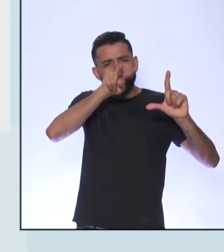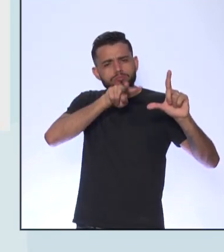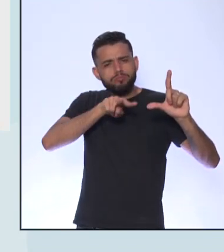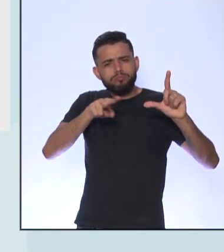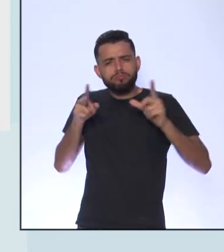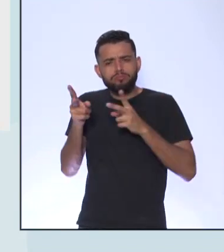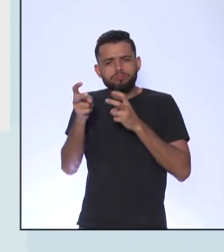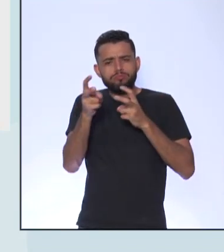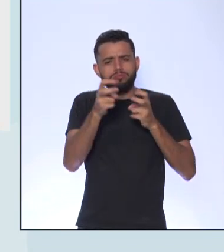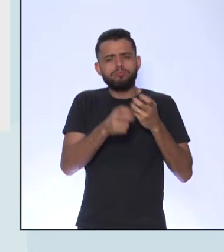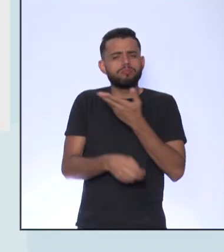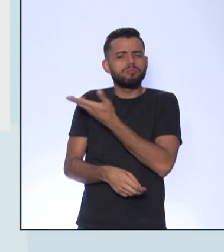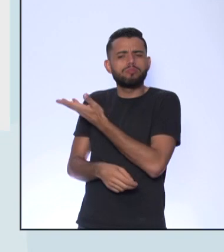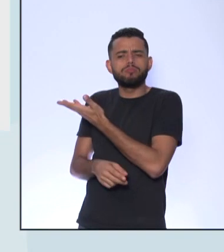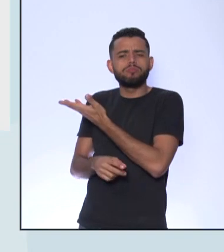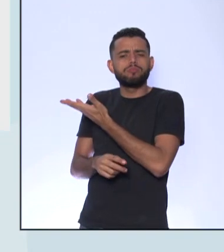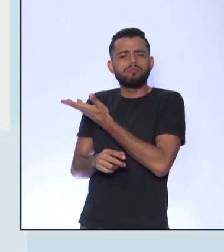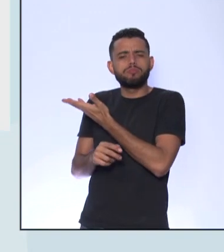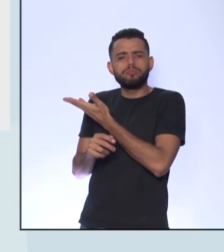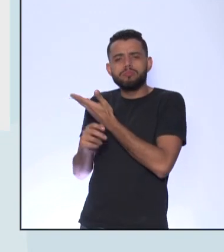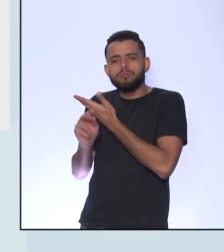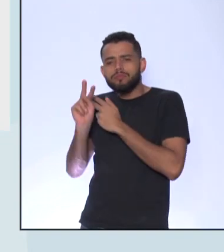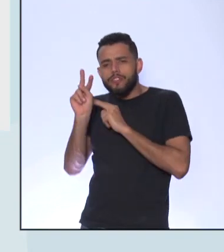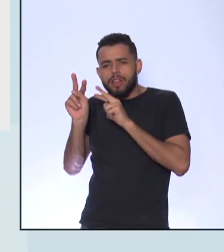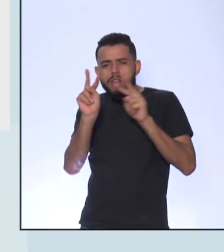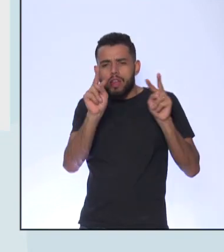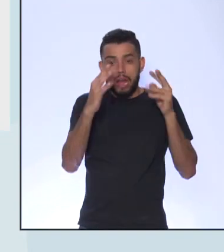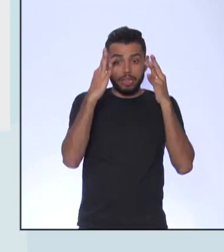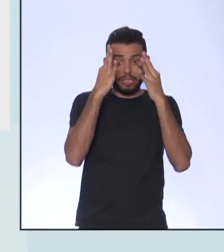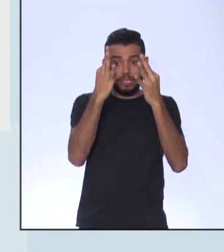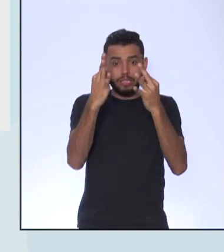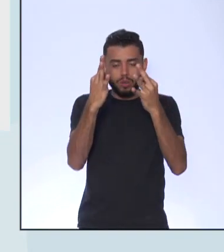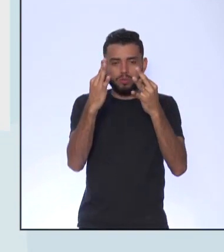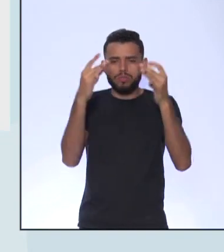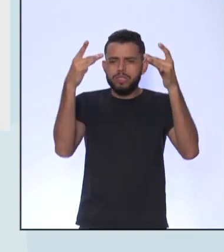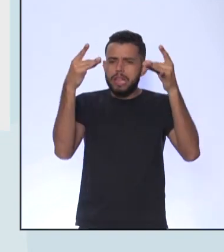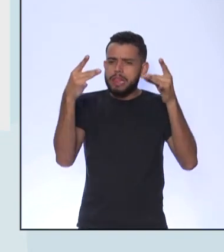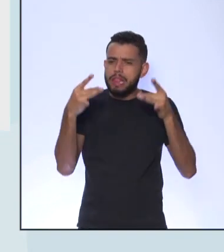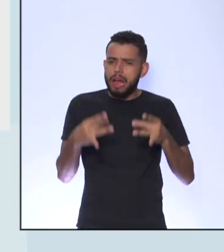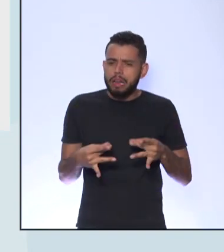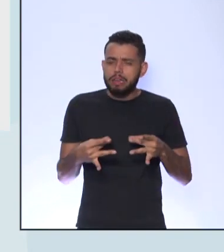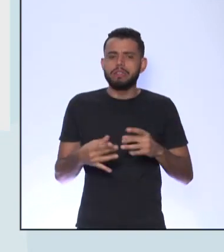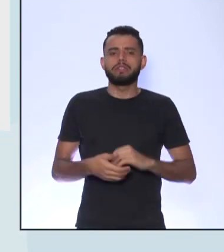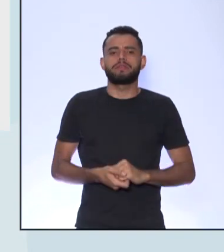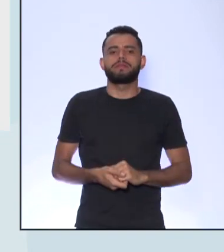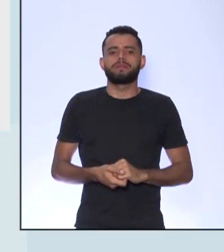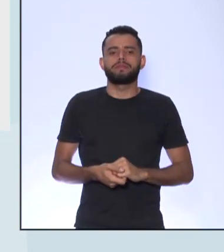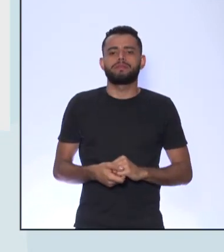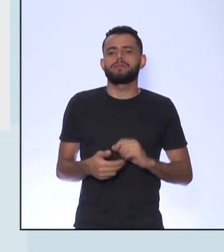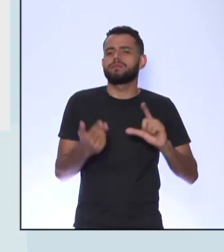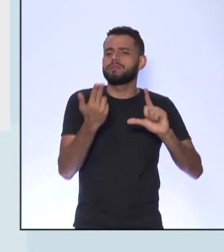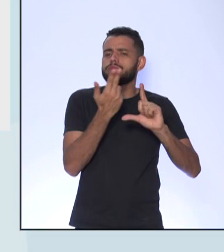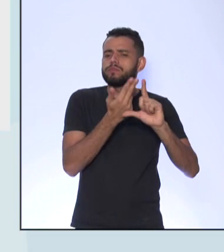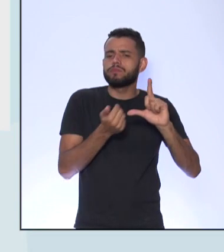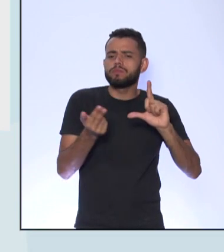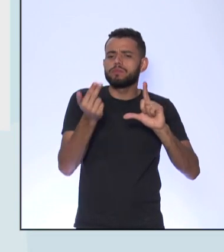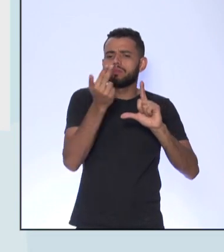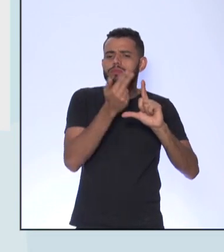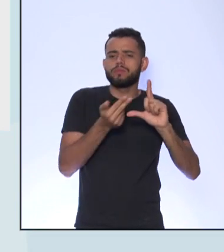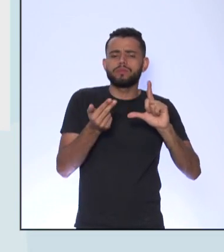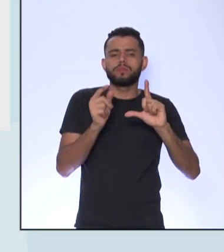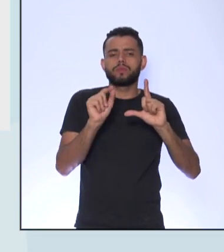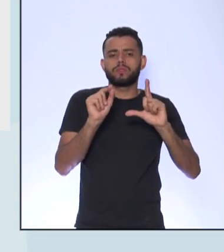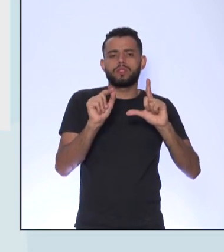charge O que aparece nessa charge Também foi uma É uma charge Que um PCNP Um professor